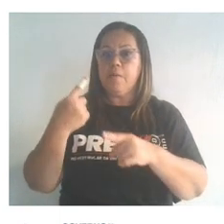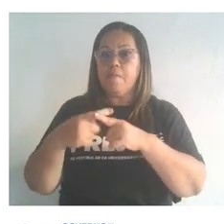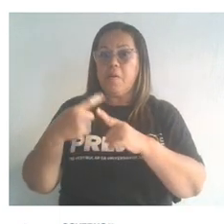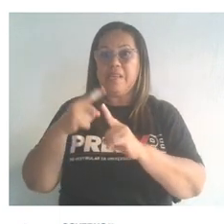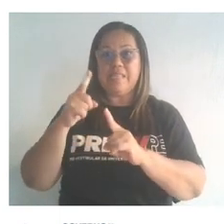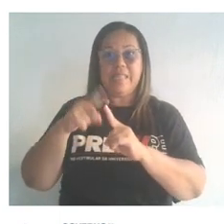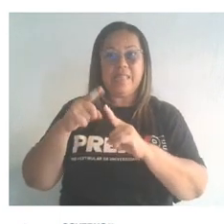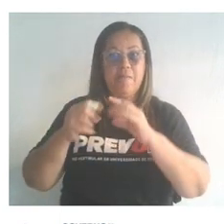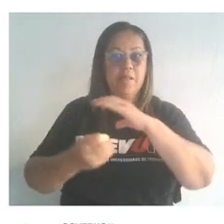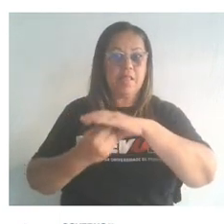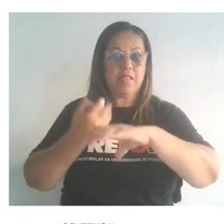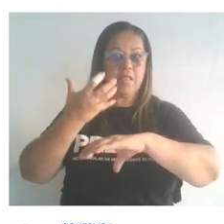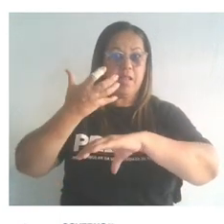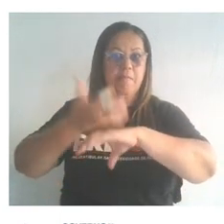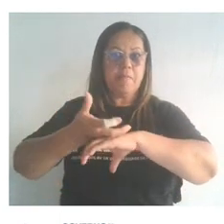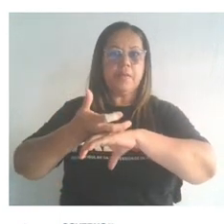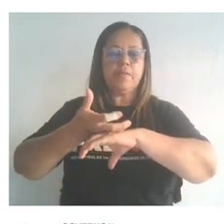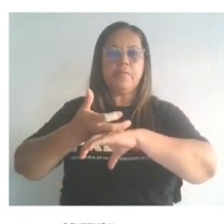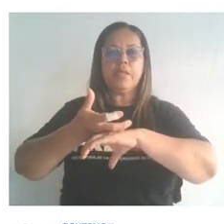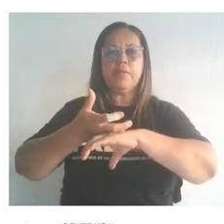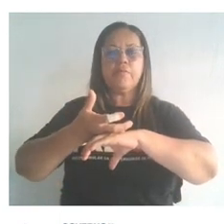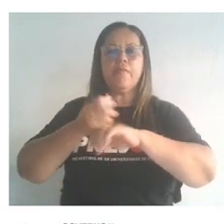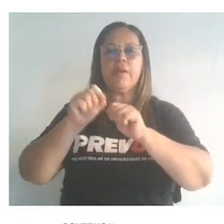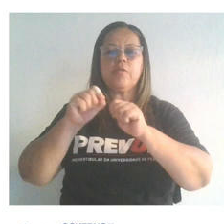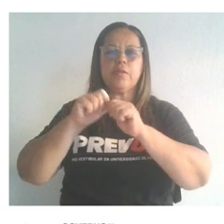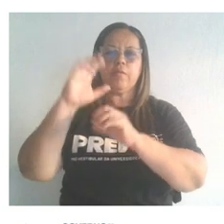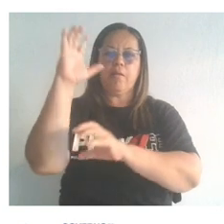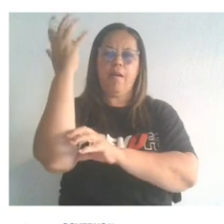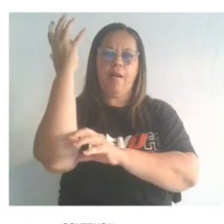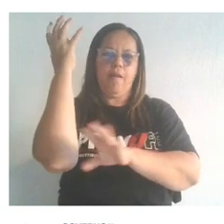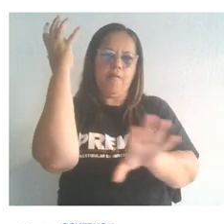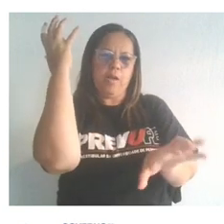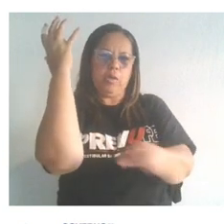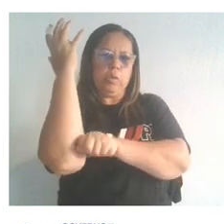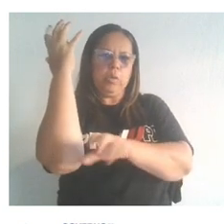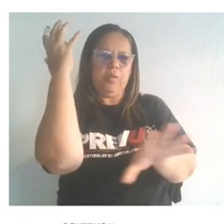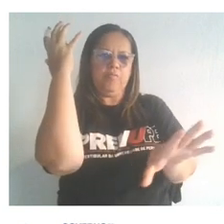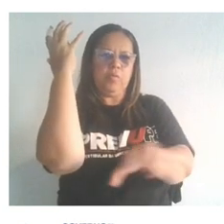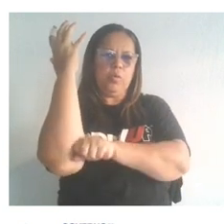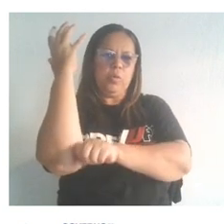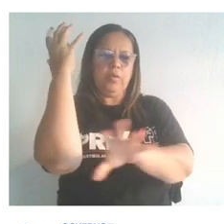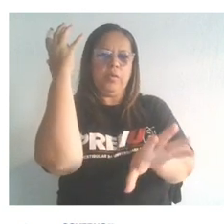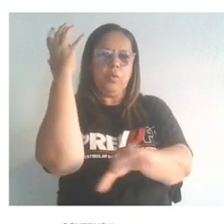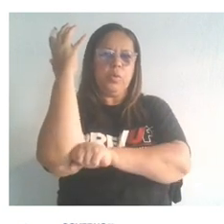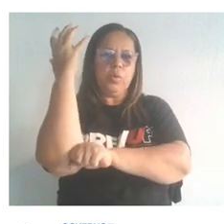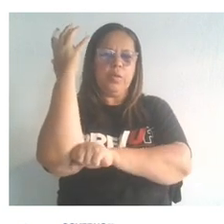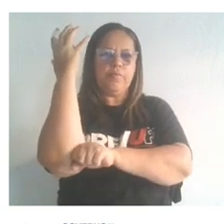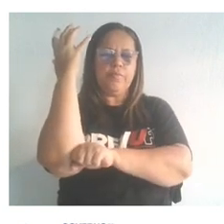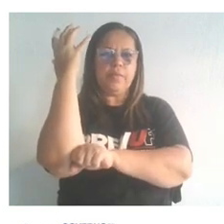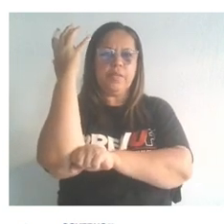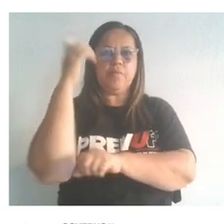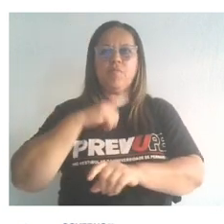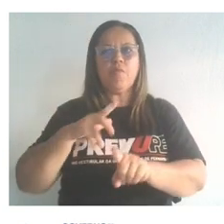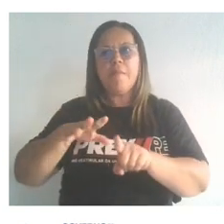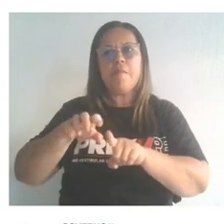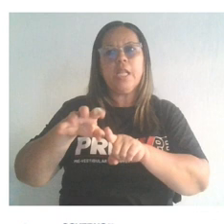espécies, elas acabam, né? Pegando suprimentos aí das espécies que são nativas, ou então elas ficam sem predadores